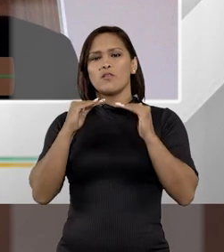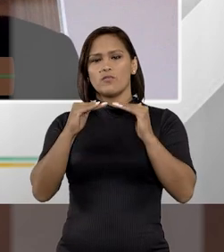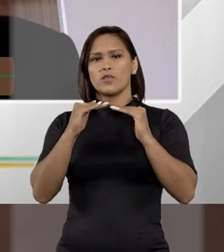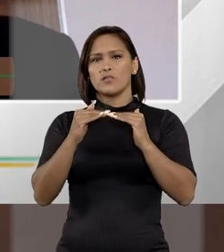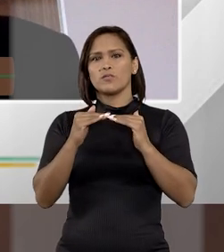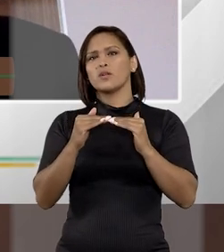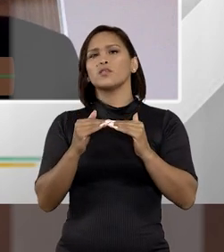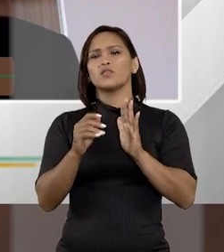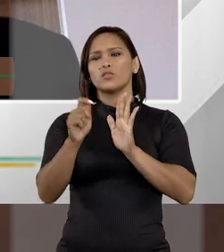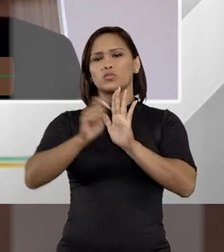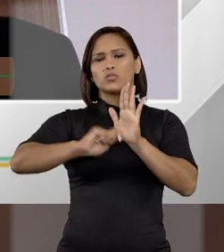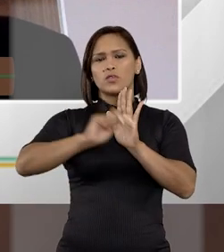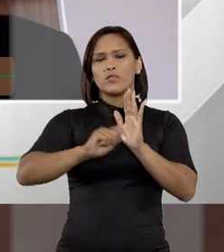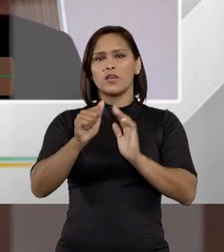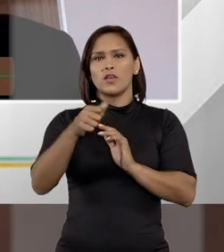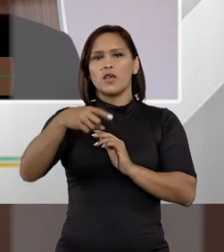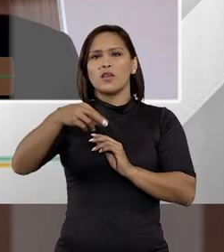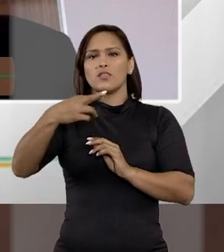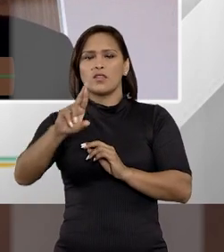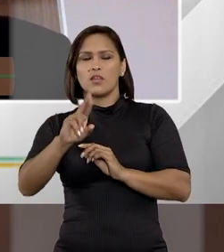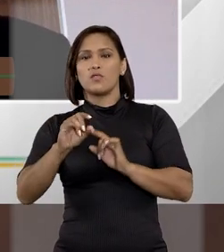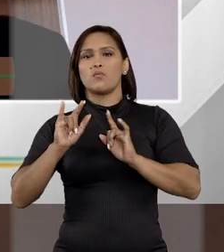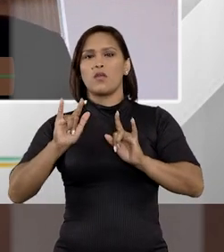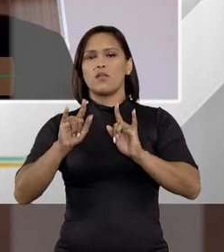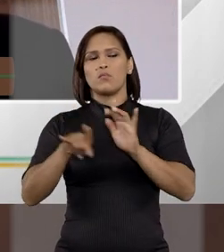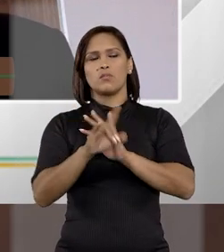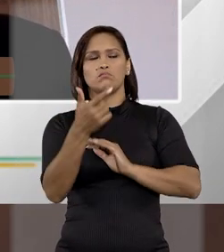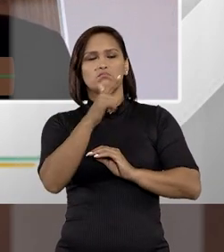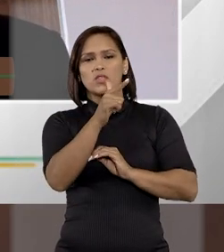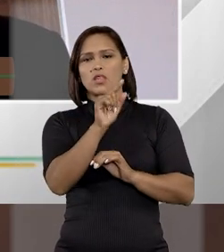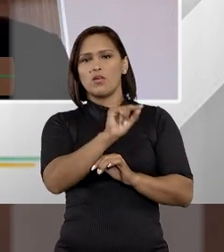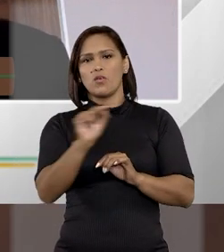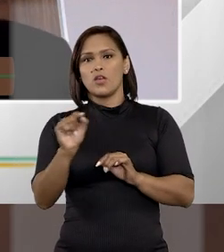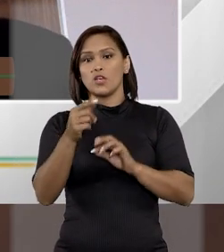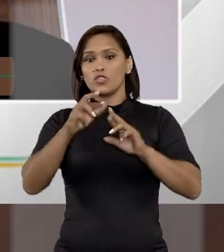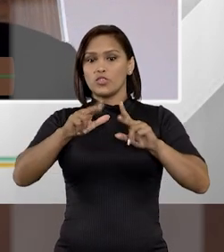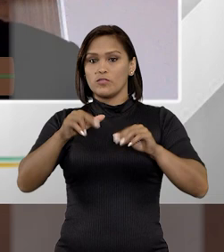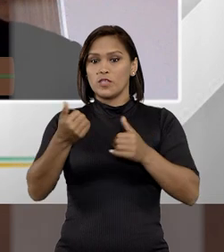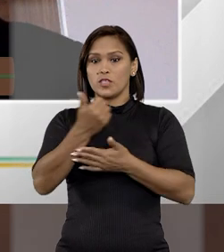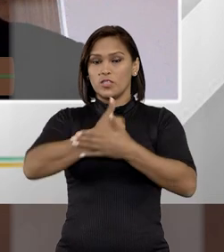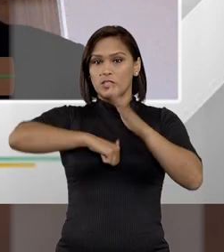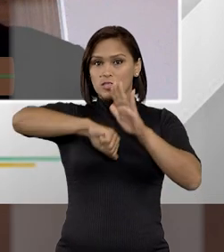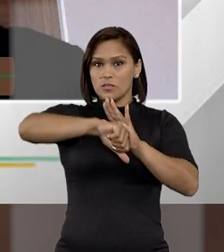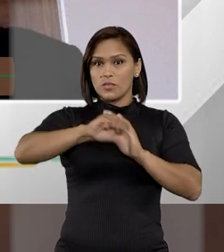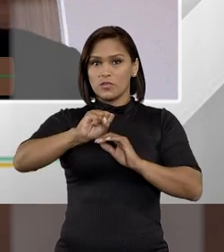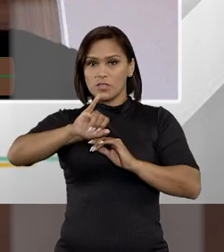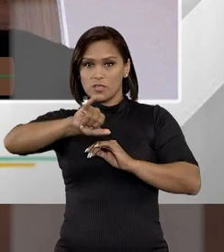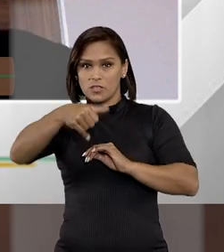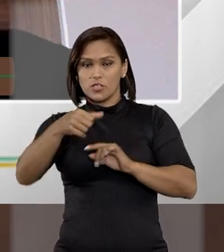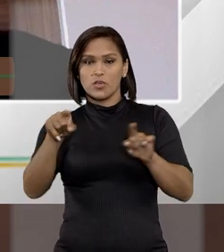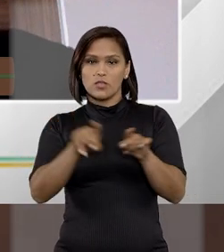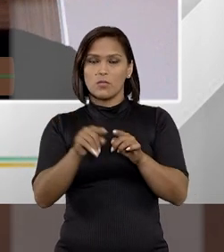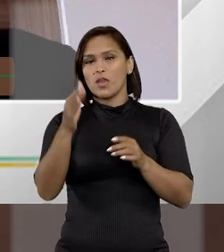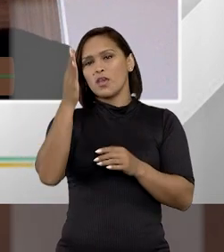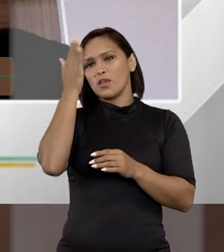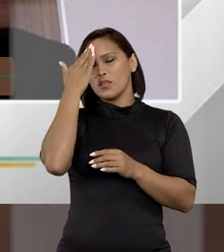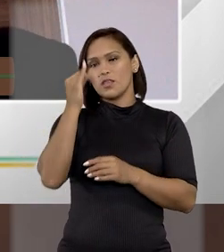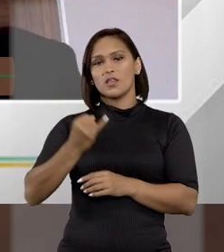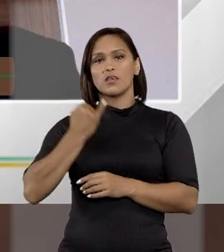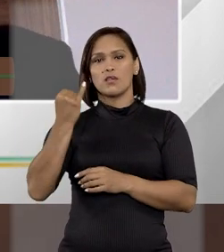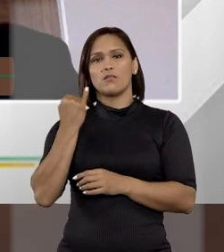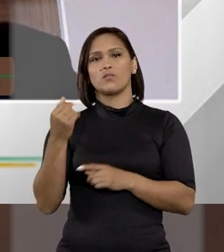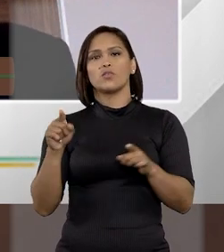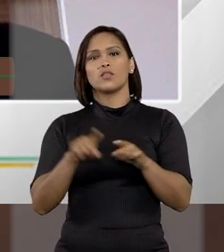paradigma do traficante André do Rep, entendeu que não. E as turmas criminais do STJ também entenderam, acho que isso aqui é